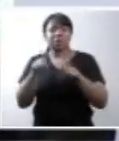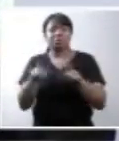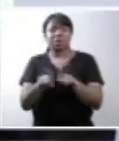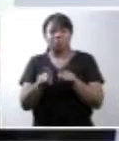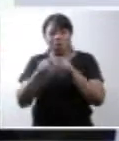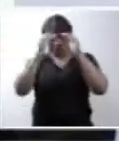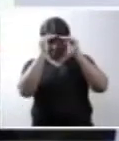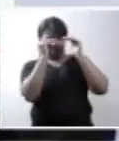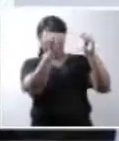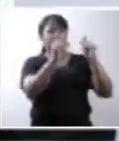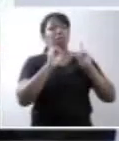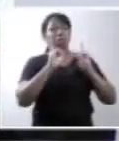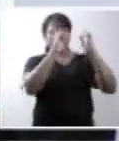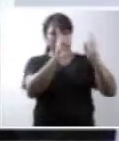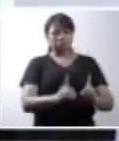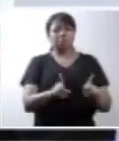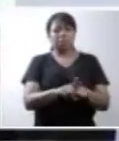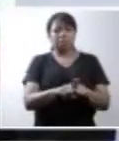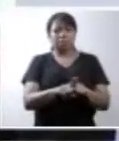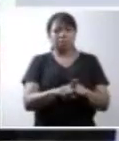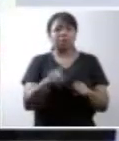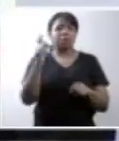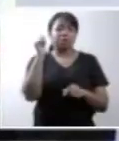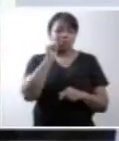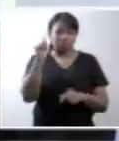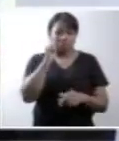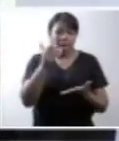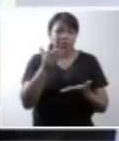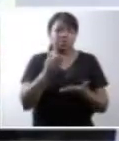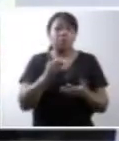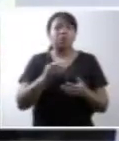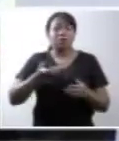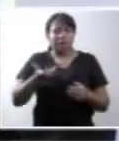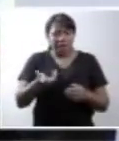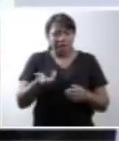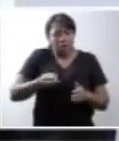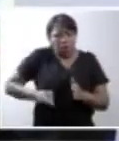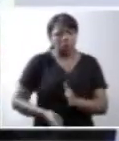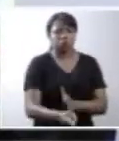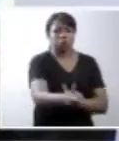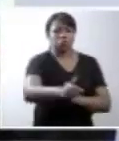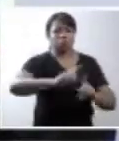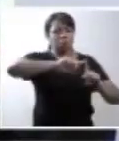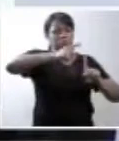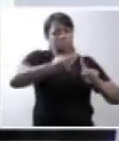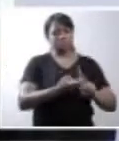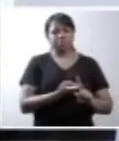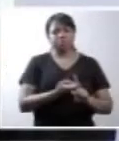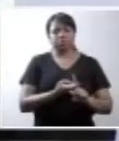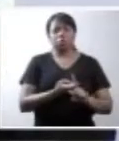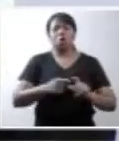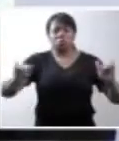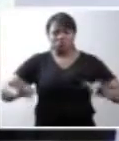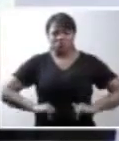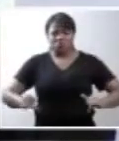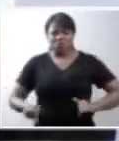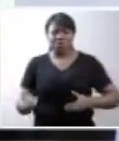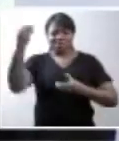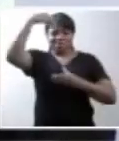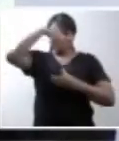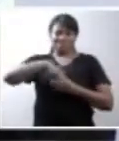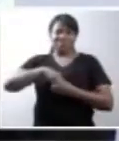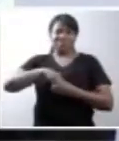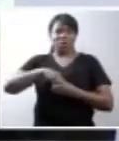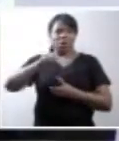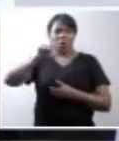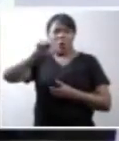respeitando a dignidade e autonomia das cacildas que quiserem continuar a gravidez. O sofrimento involuntário imposto por